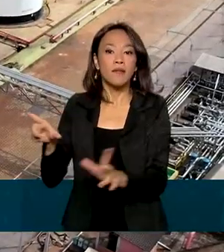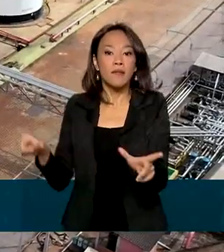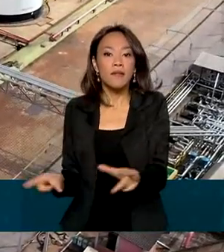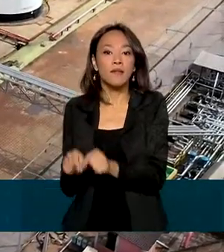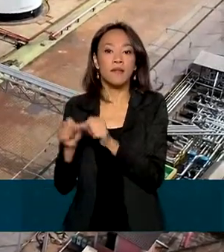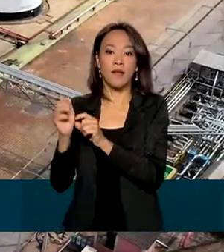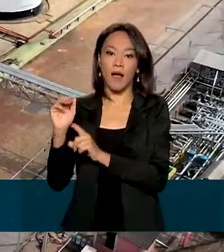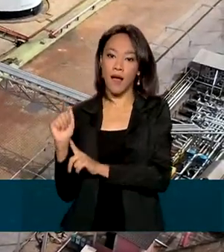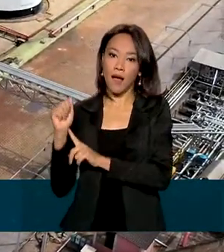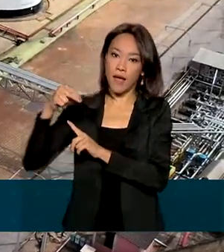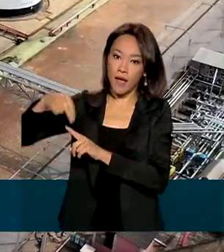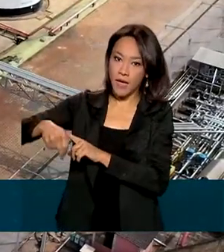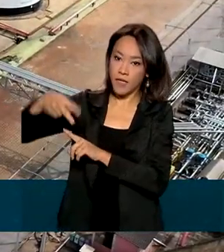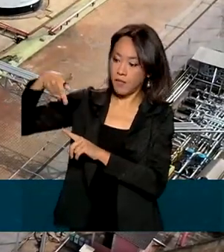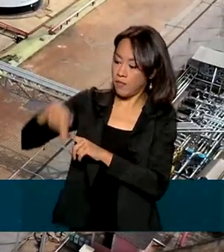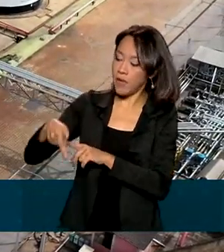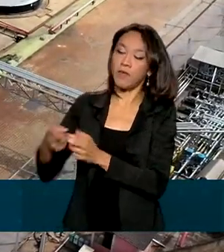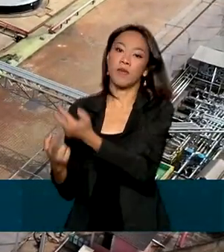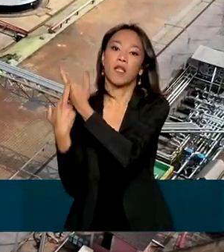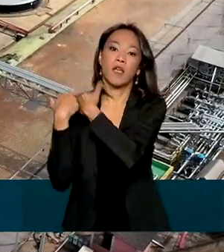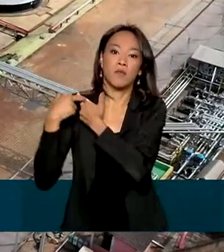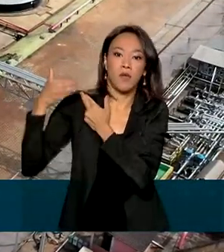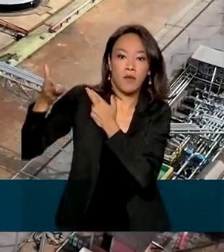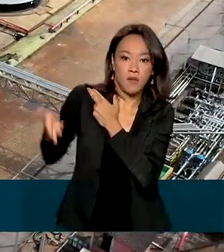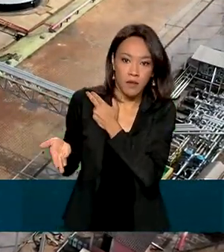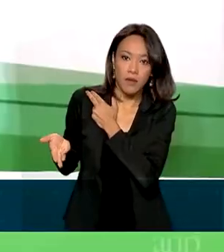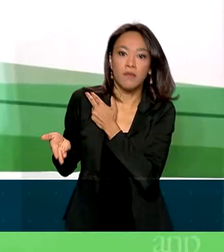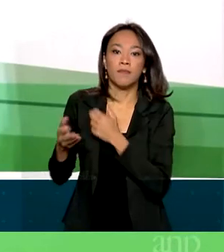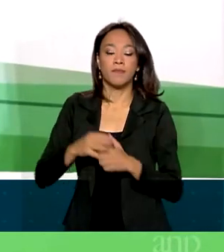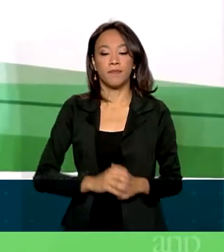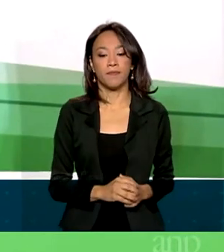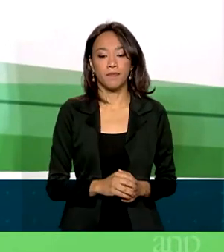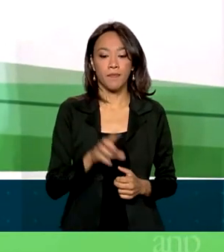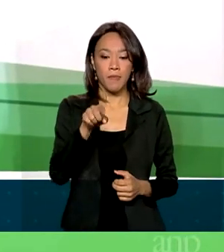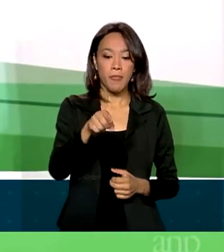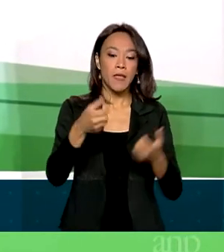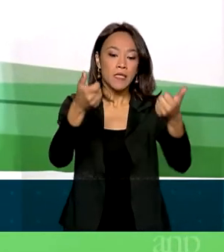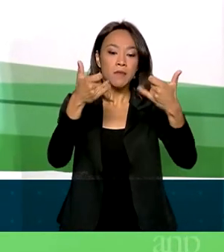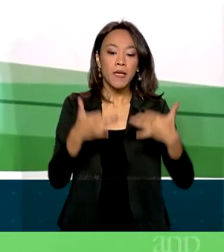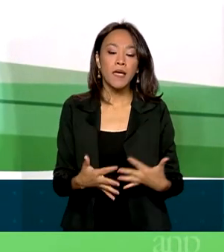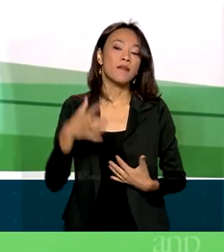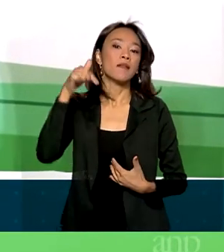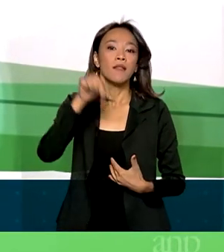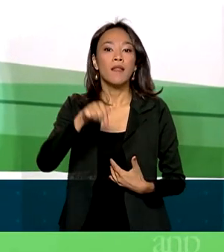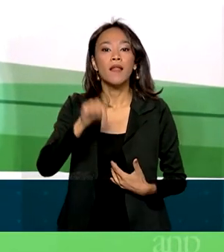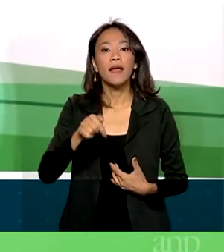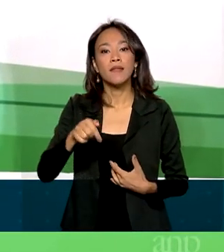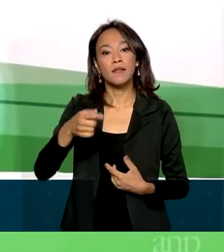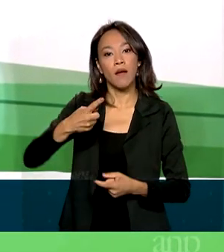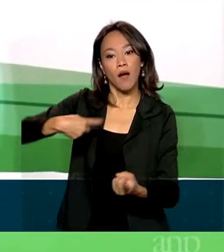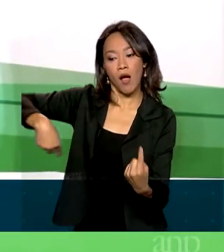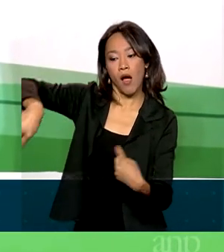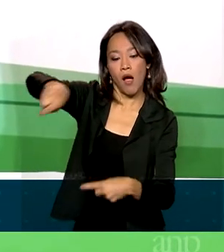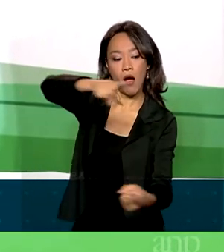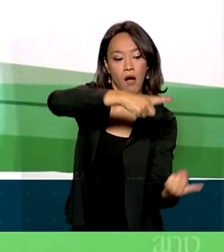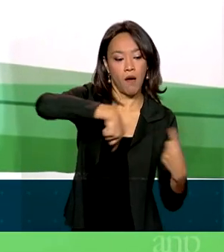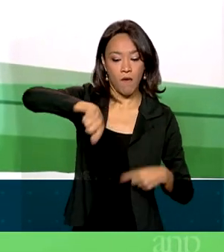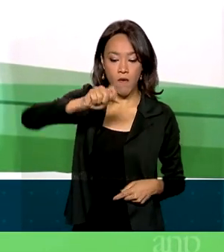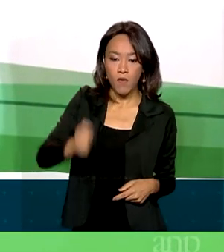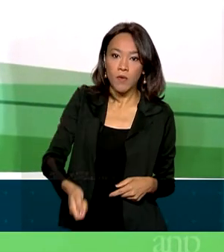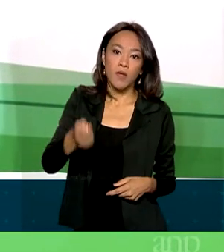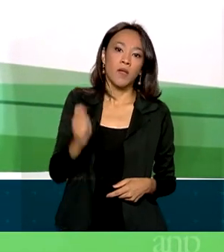Nacional de Petróleo, Gás e Biocombustíveis. Esta rodada teve foco em novas fronteiras